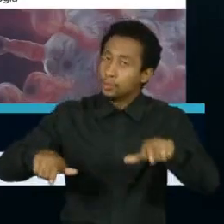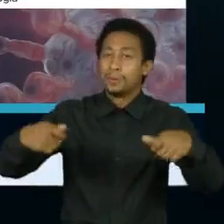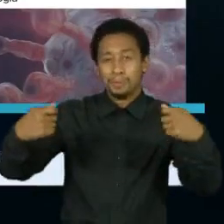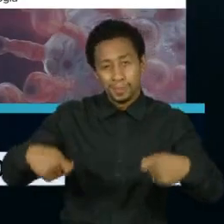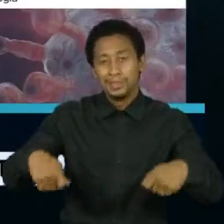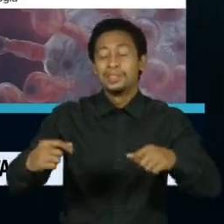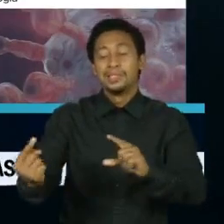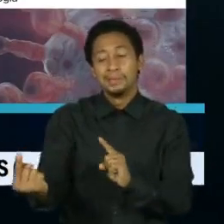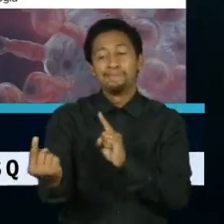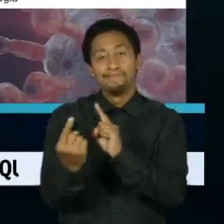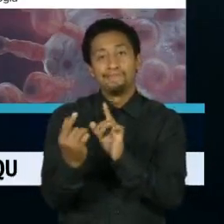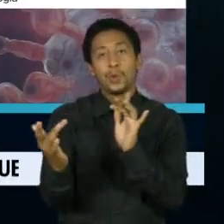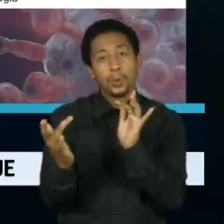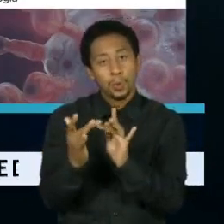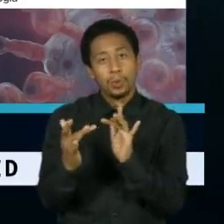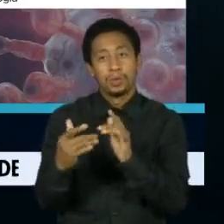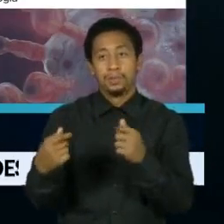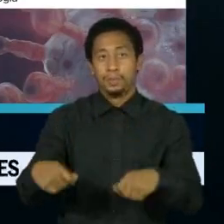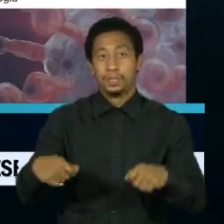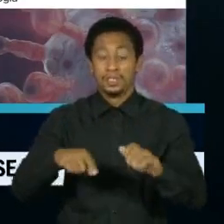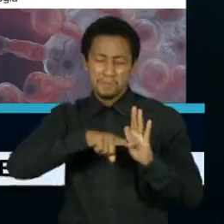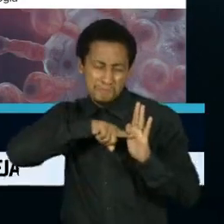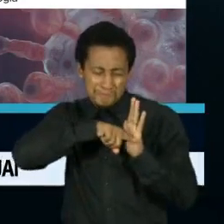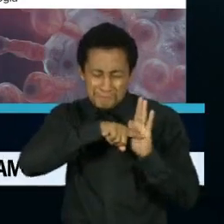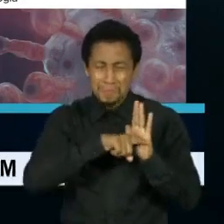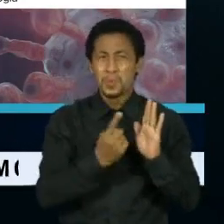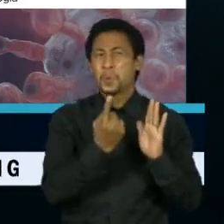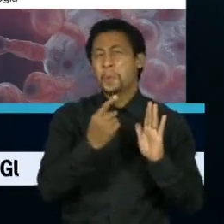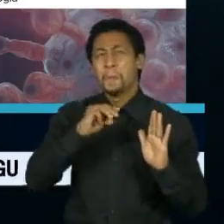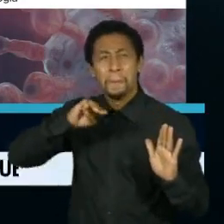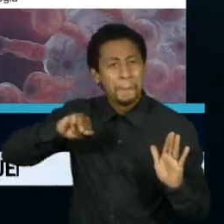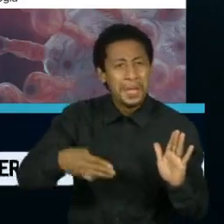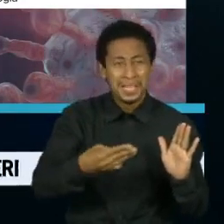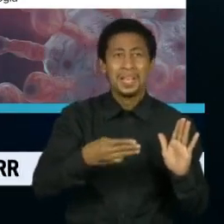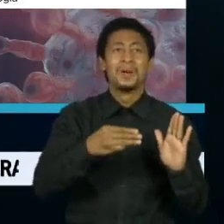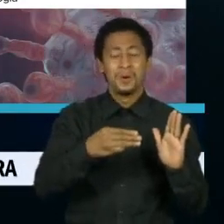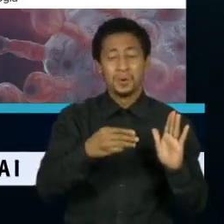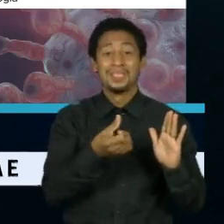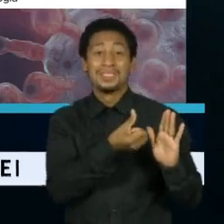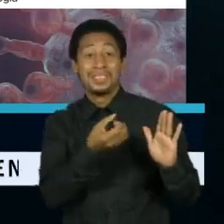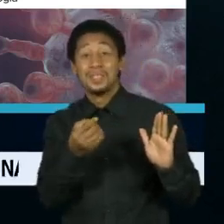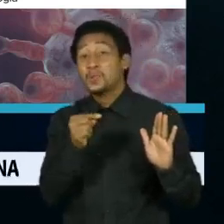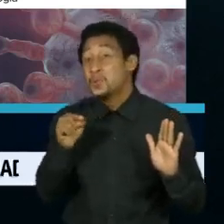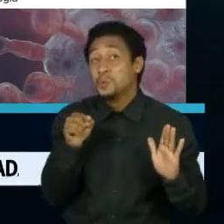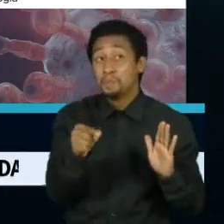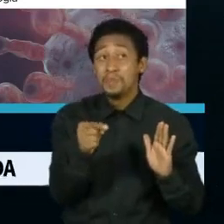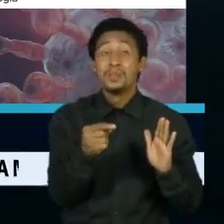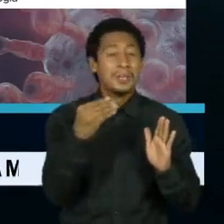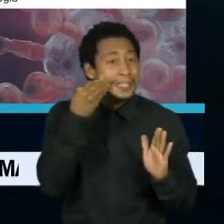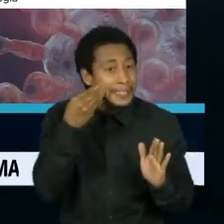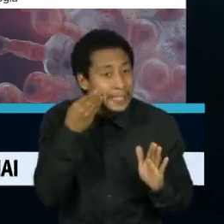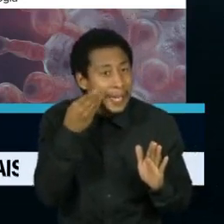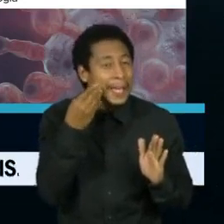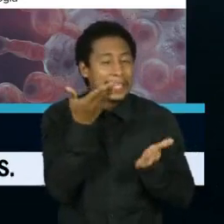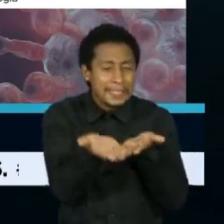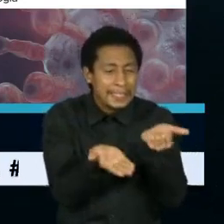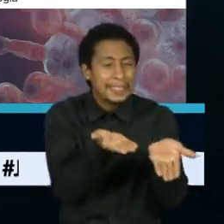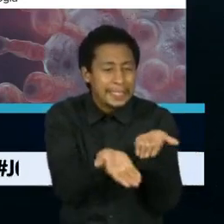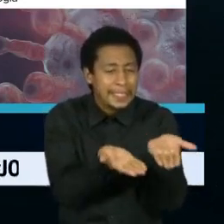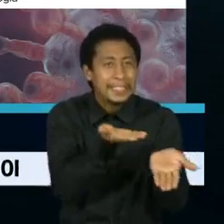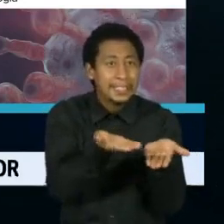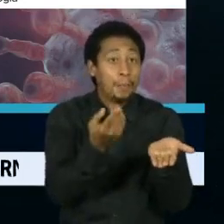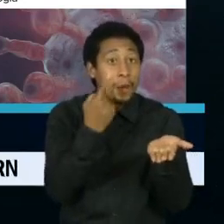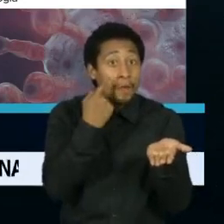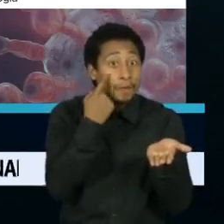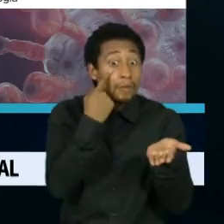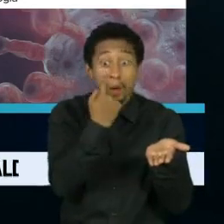mais de um milhão e meio de exames para a detecção precoce do glaucoma pelo SUS, segundo o Conselho Brasileiro de Oftalmologia. A